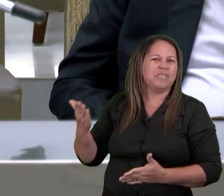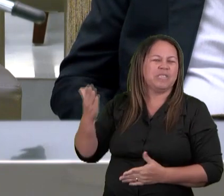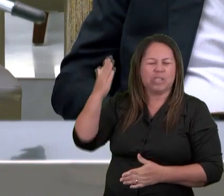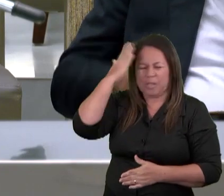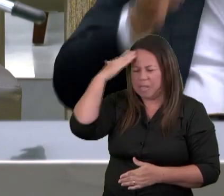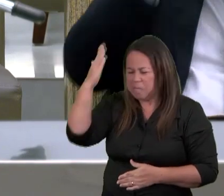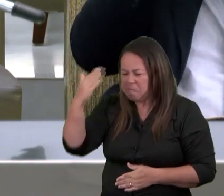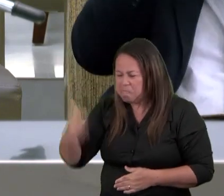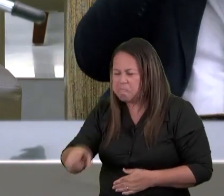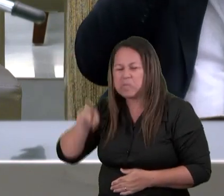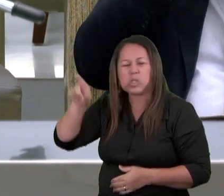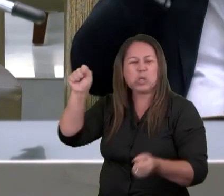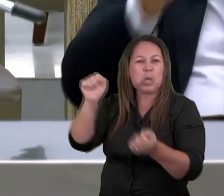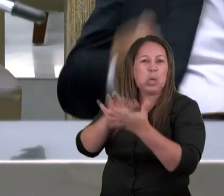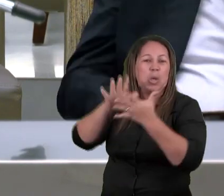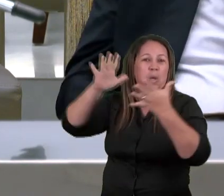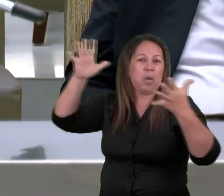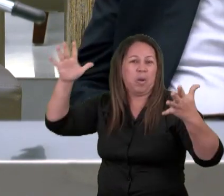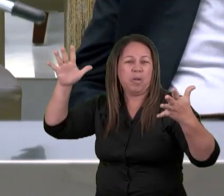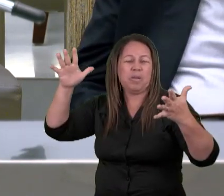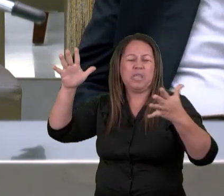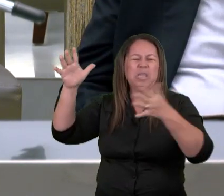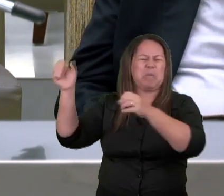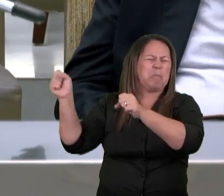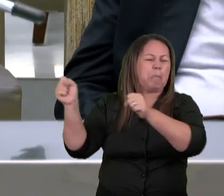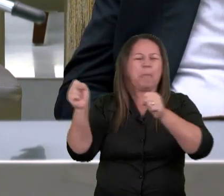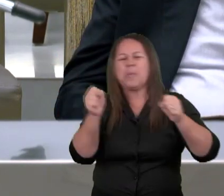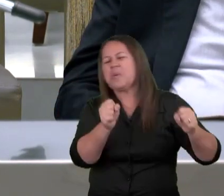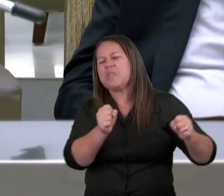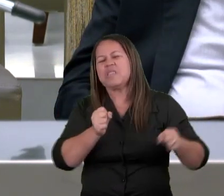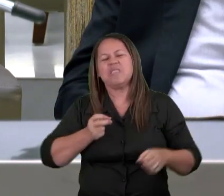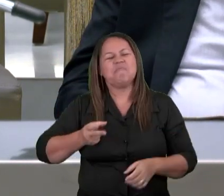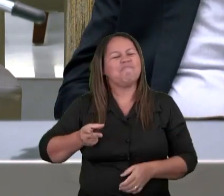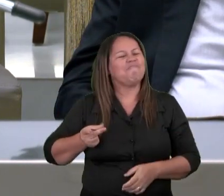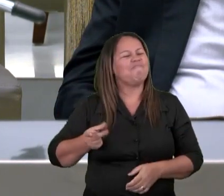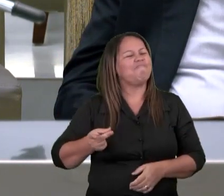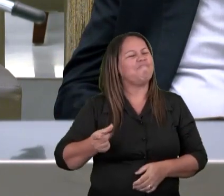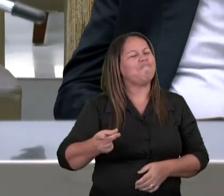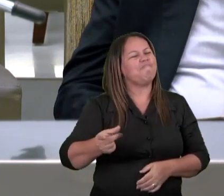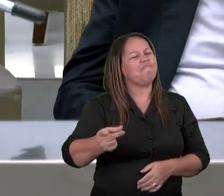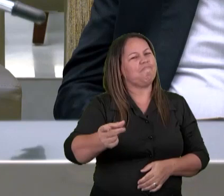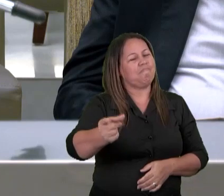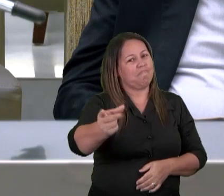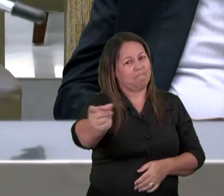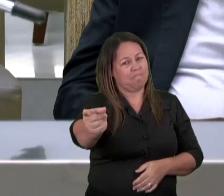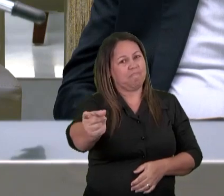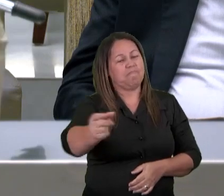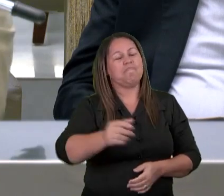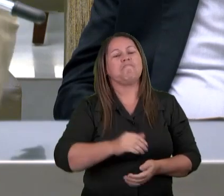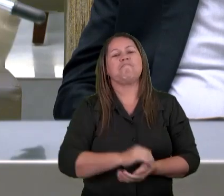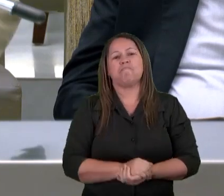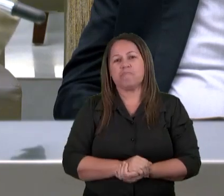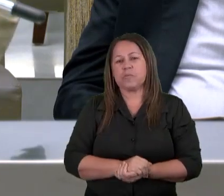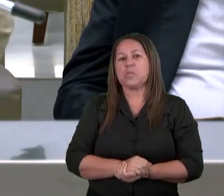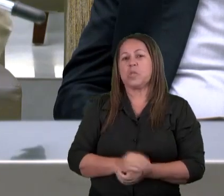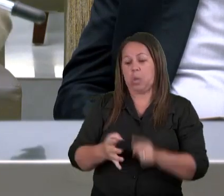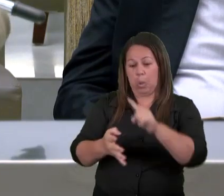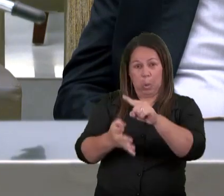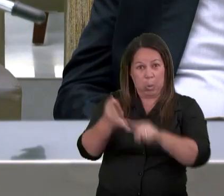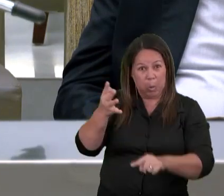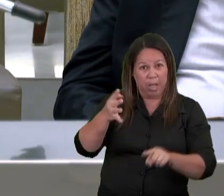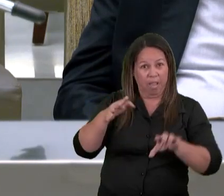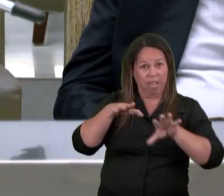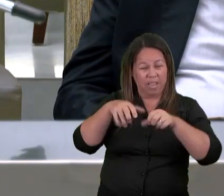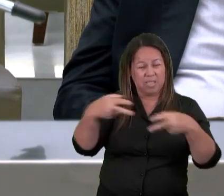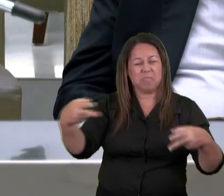glória e poder para todos sempre E os quatro animais diziam